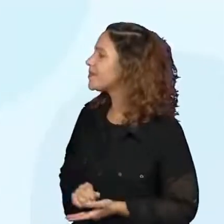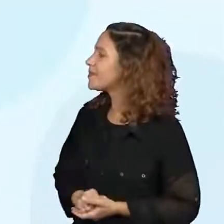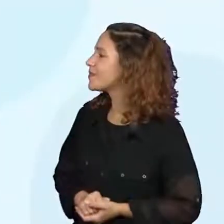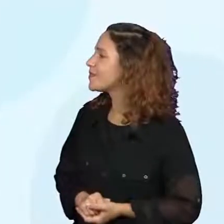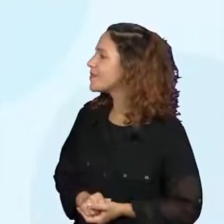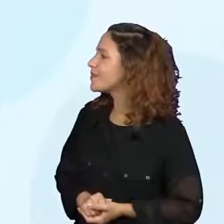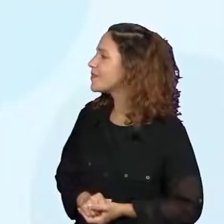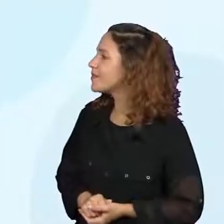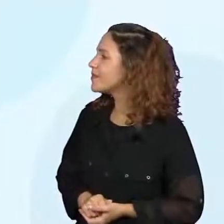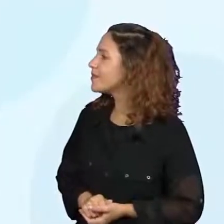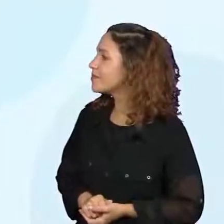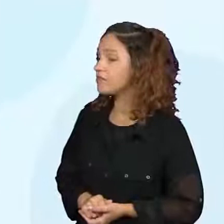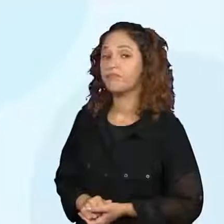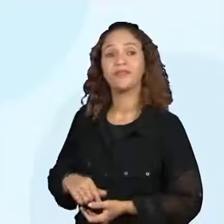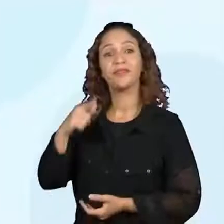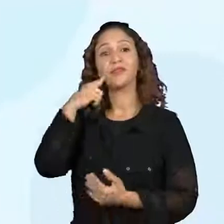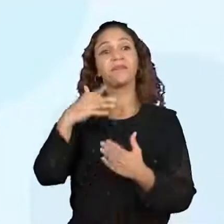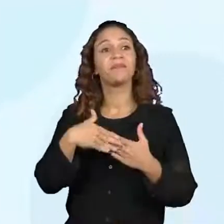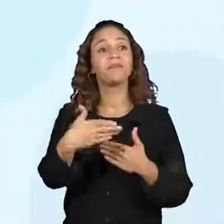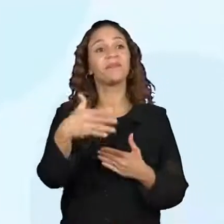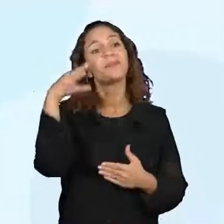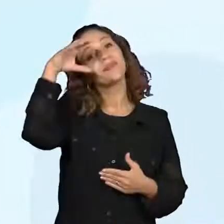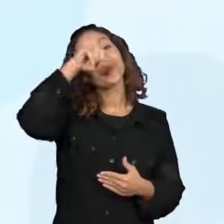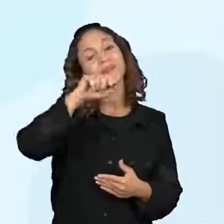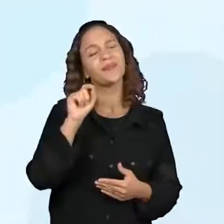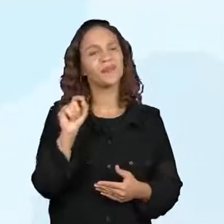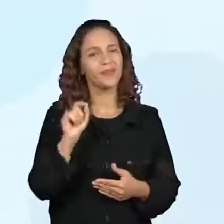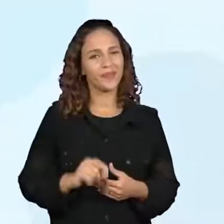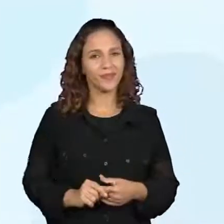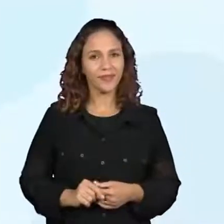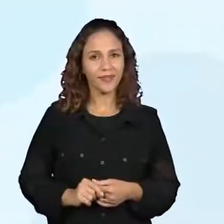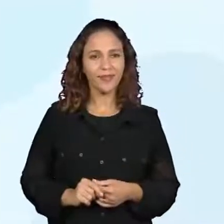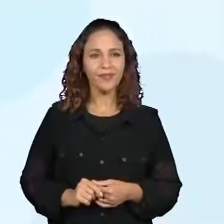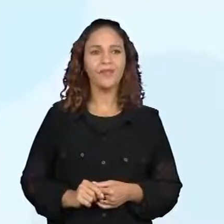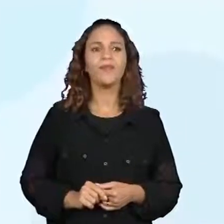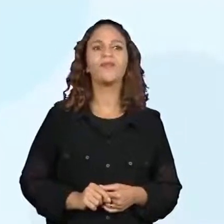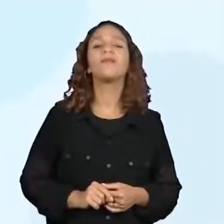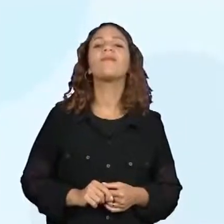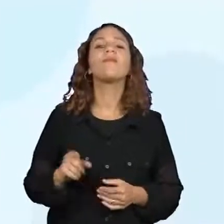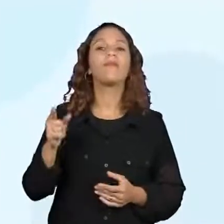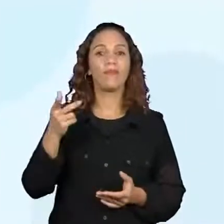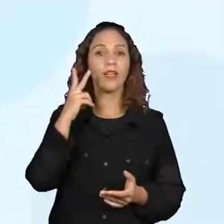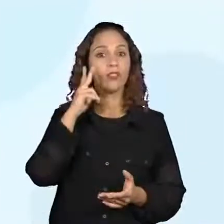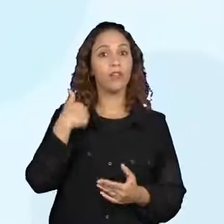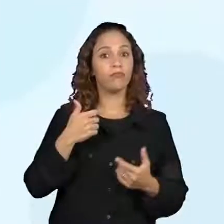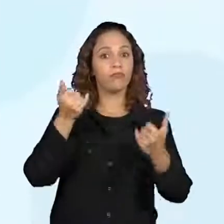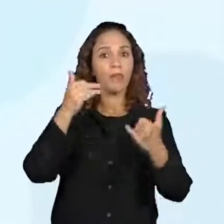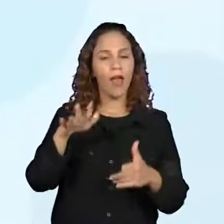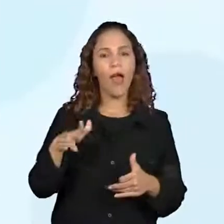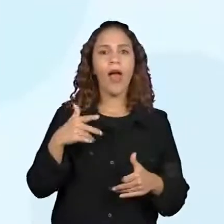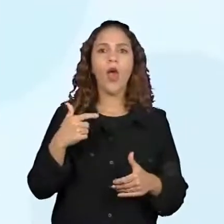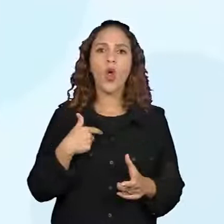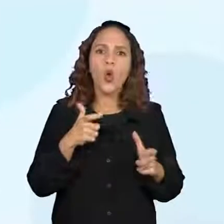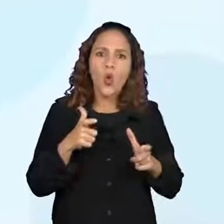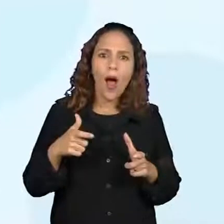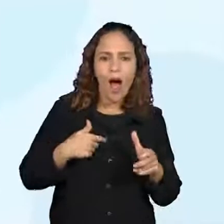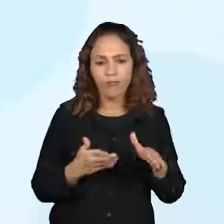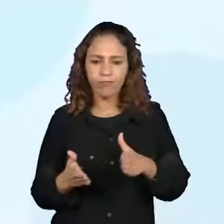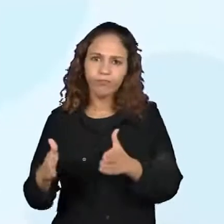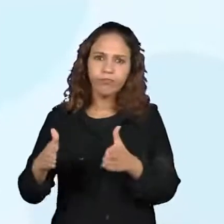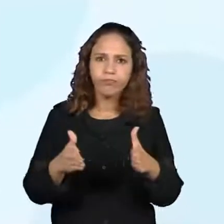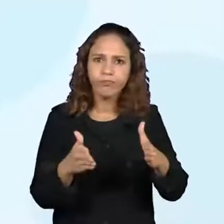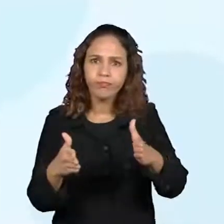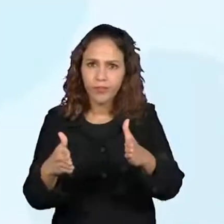Vamos ver, então, sobre o que vamos aprender. Olha, já falamos aqui que vamos aprender sobre localização. Enquanto vocês